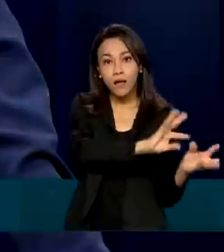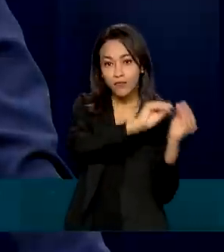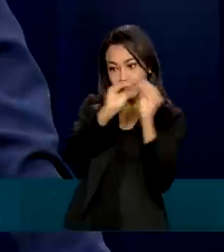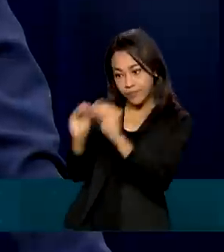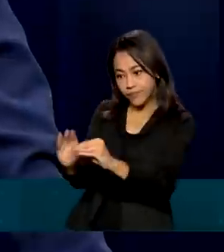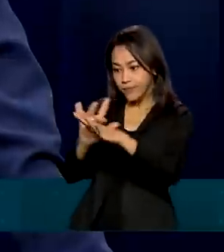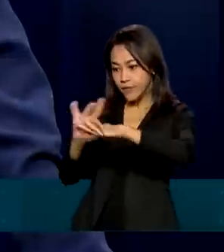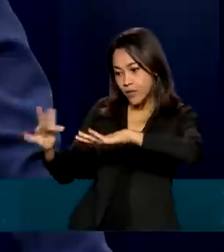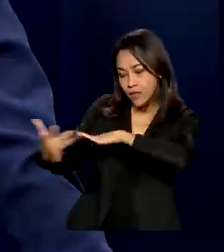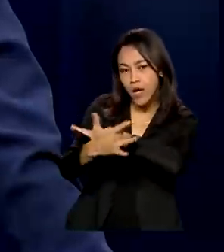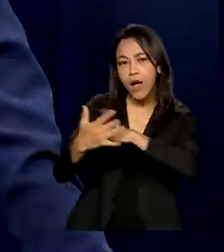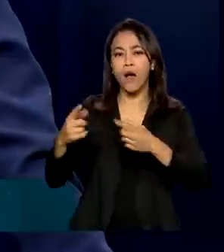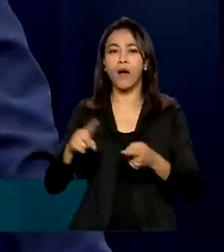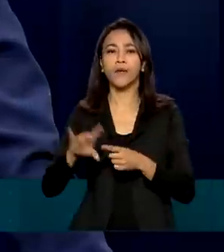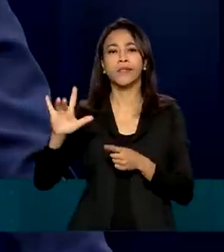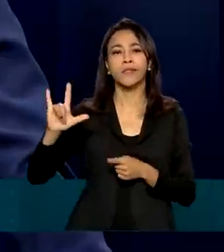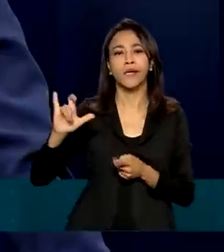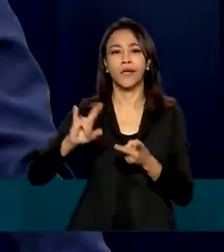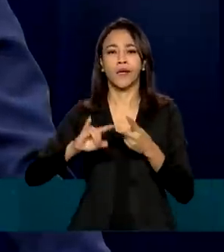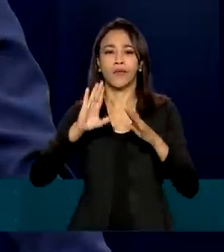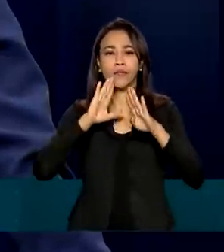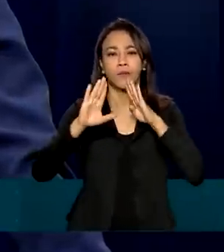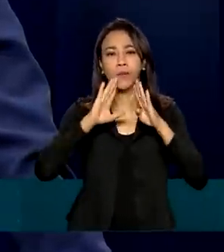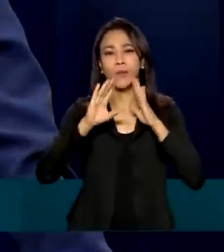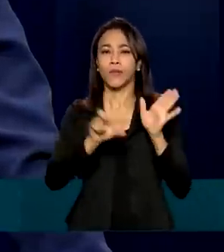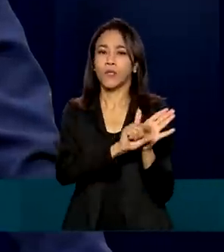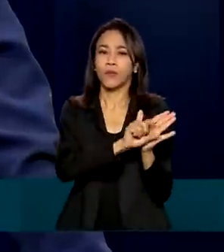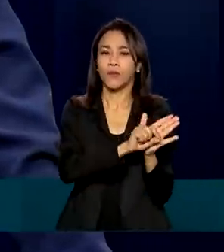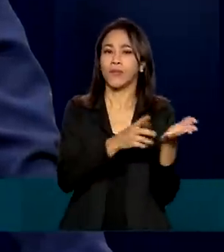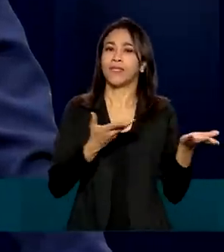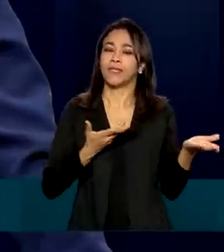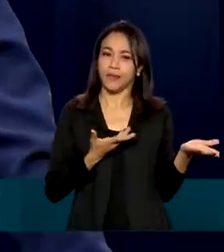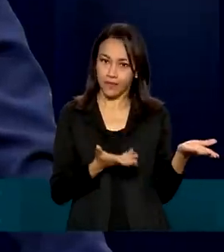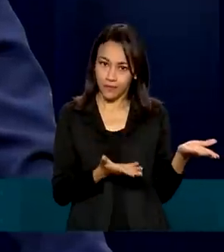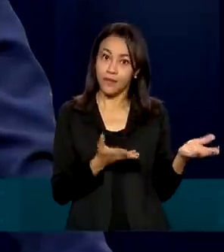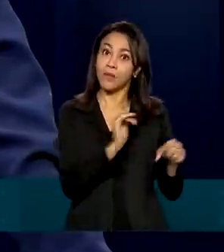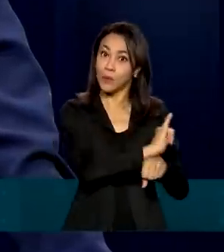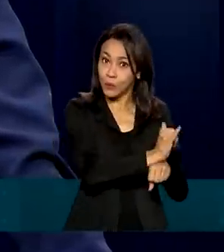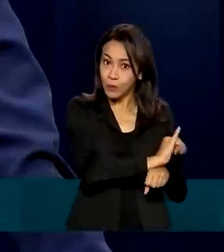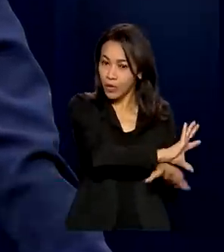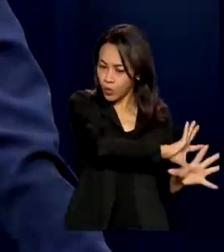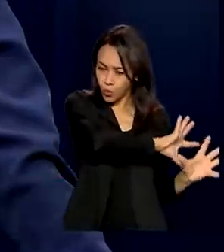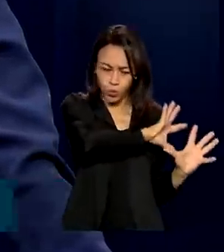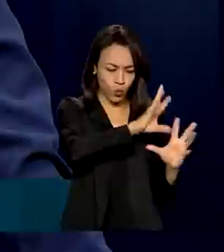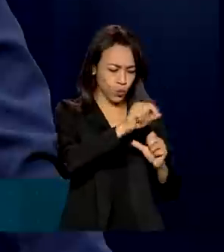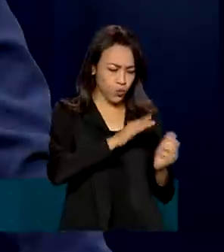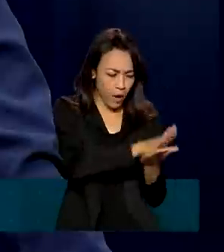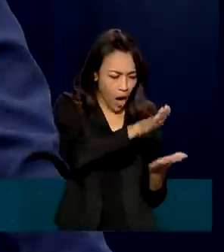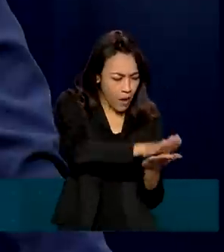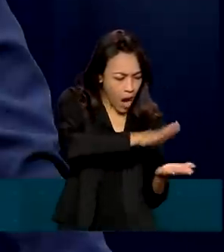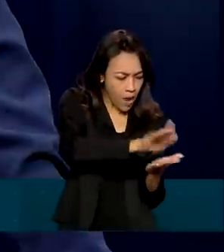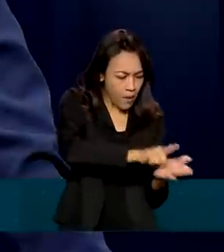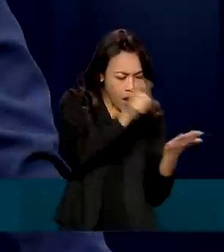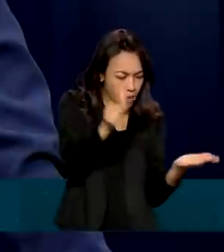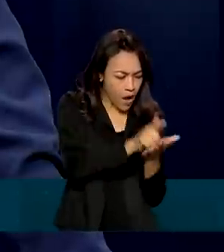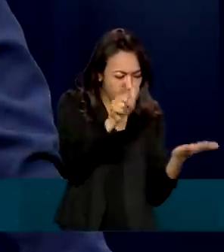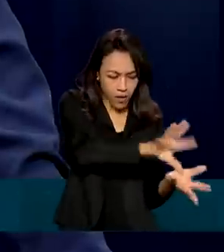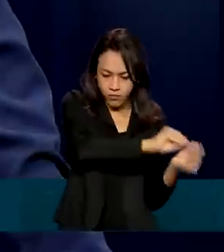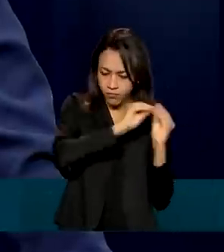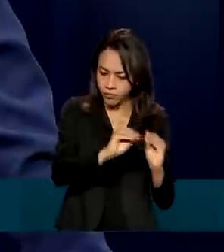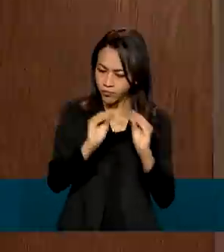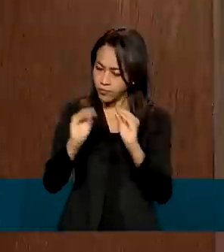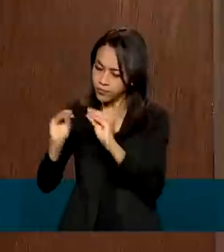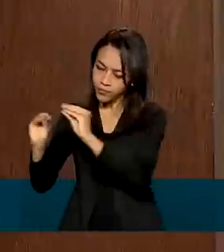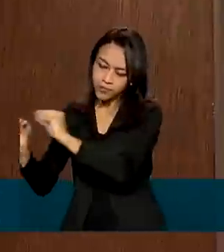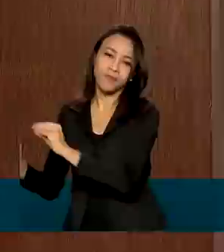como Instagram, Facebook, Twitter, YouTube, onde são divulgados os destaques diários do Diário Oficial da